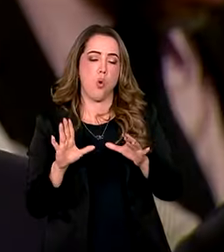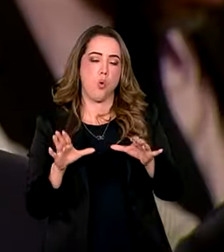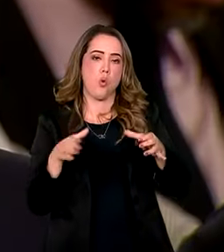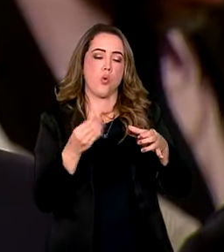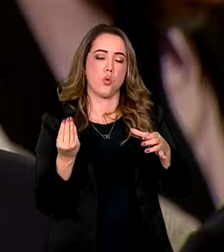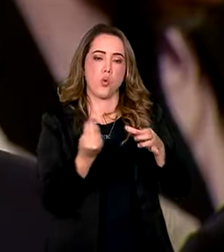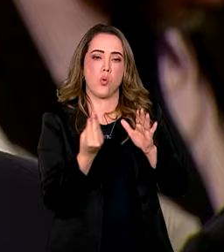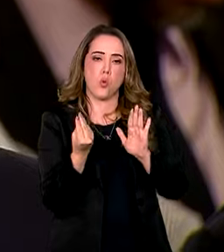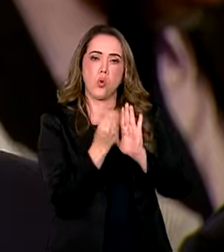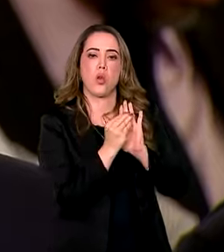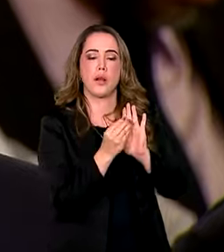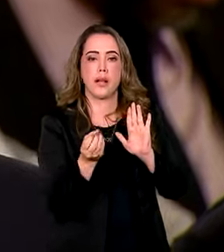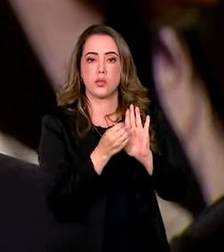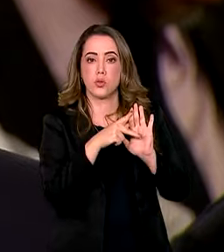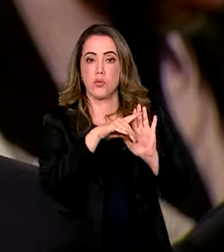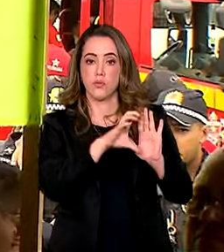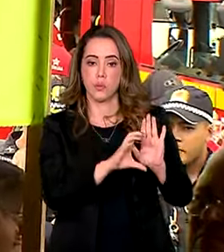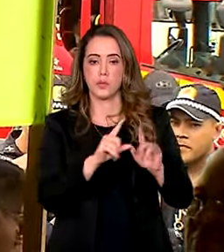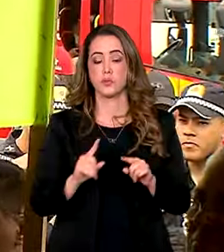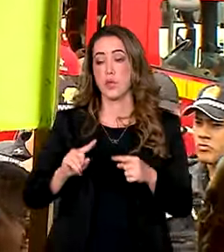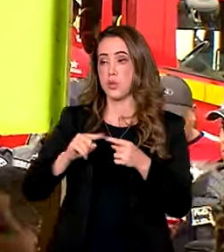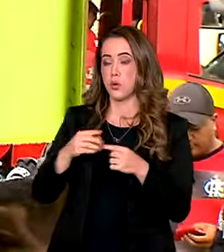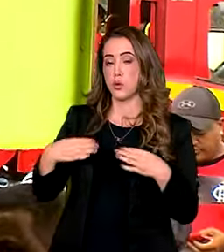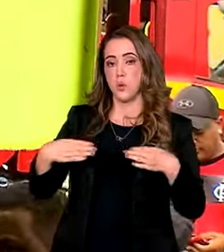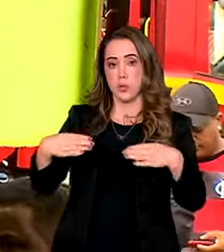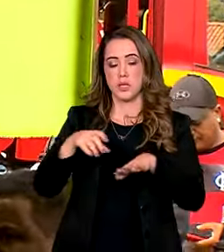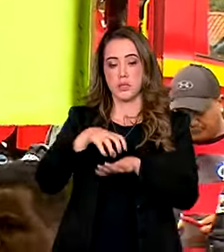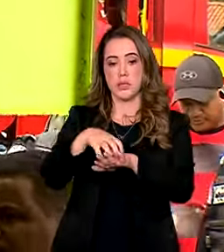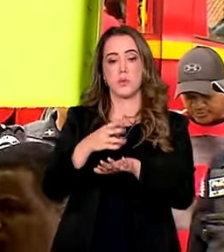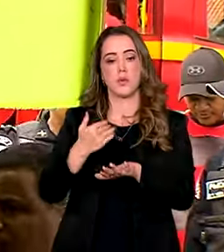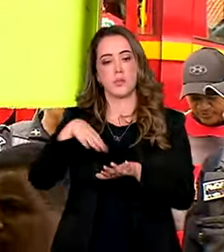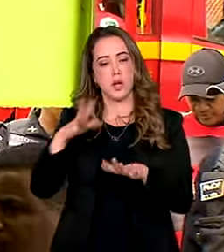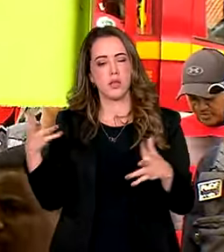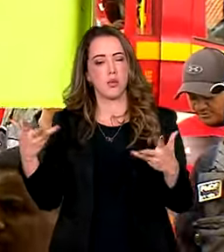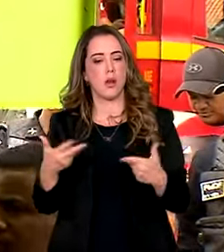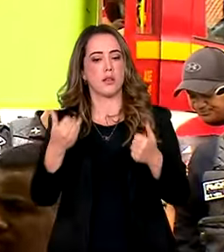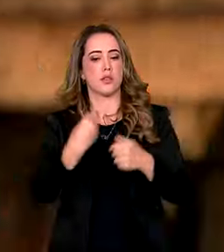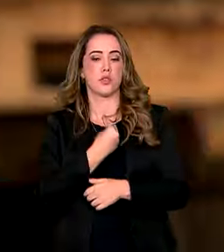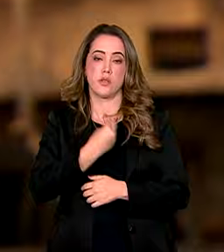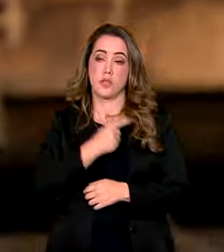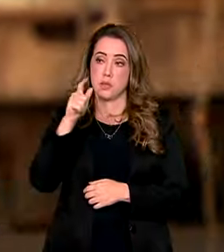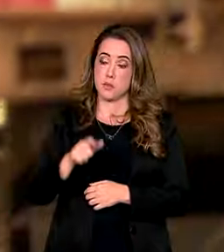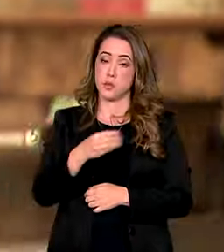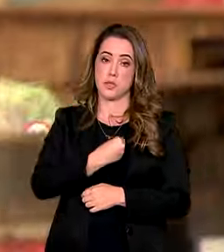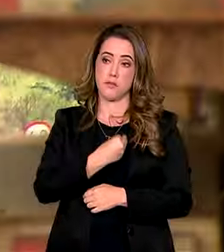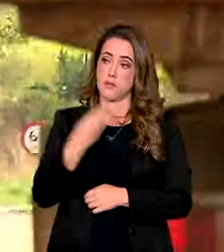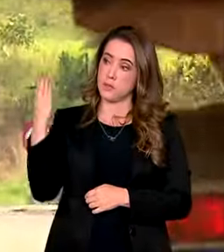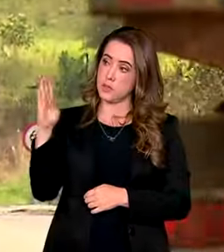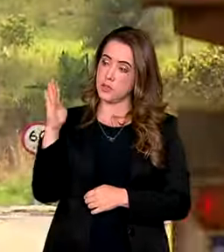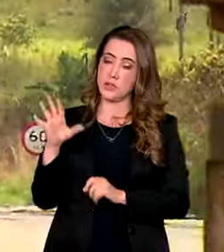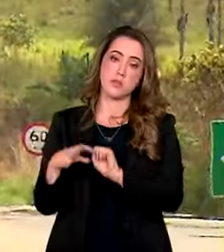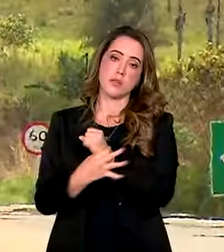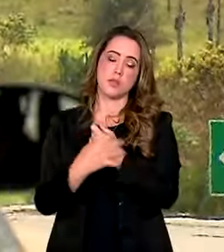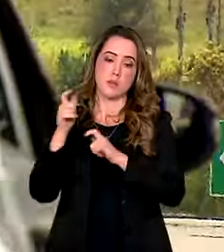De acordo com o ministro dos transportes, além de mais qualidade de vida para os moradores de Braslândia e segurança para